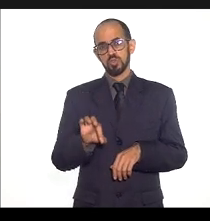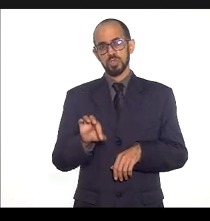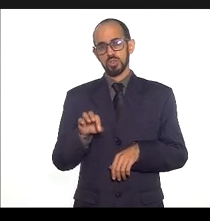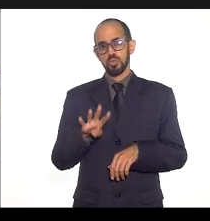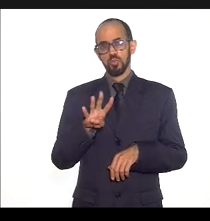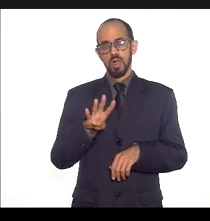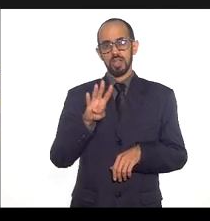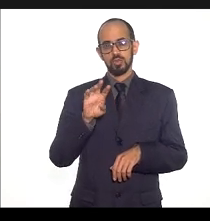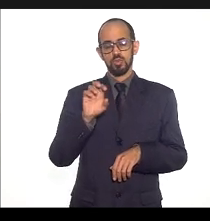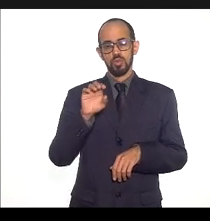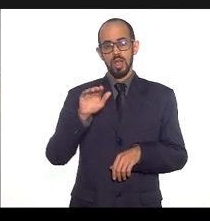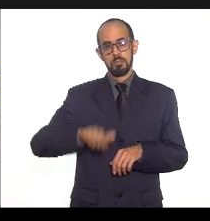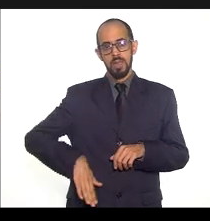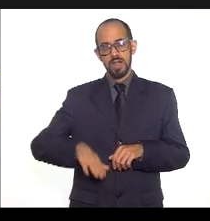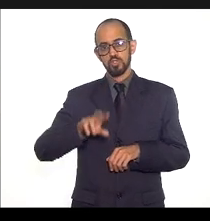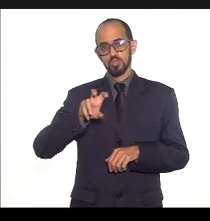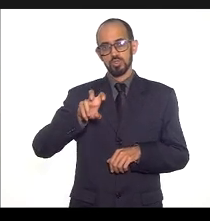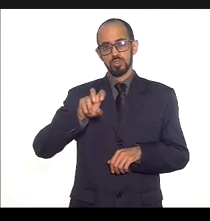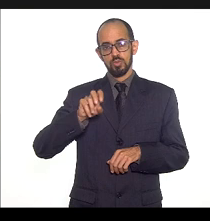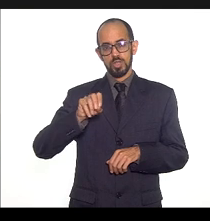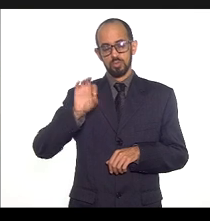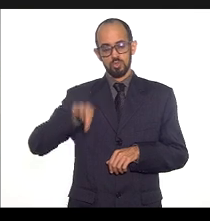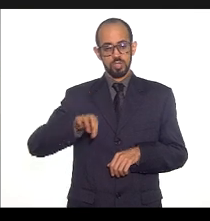4 abaixo de 50%